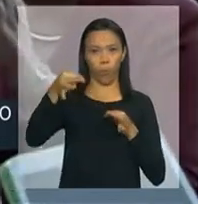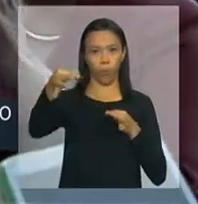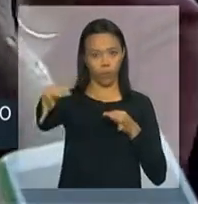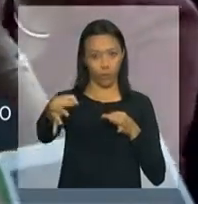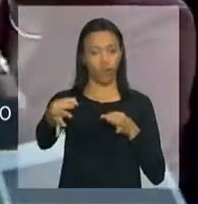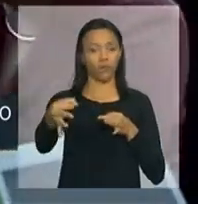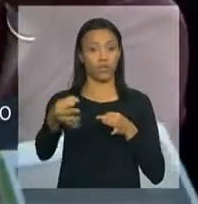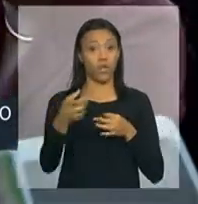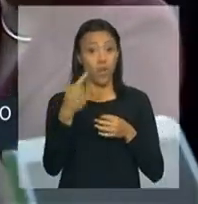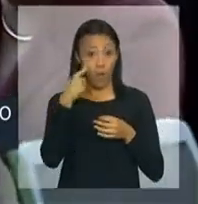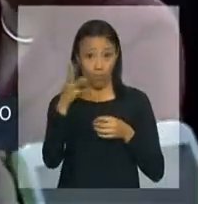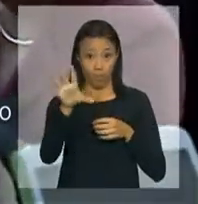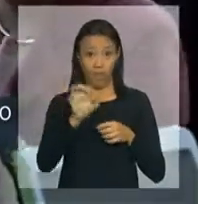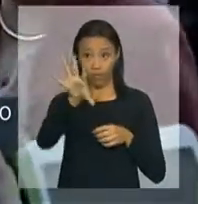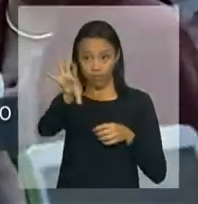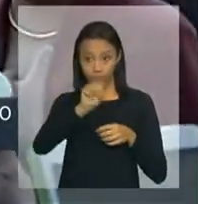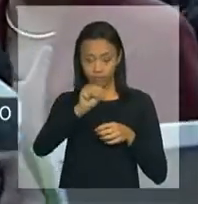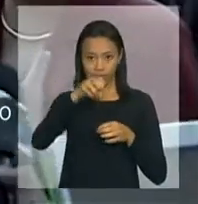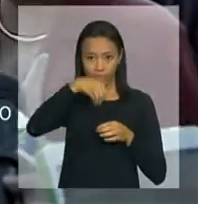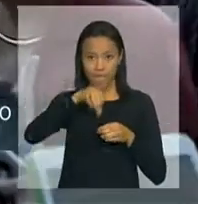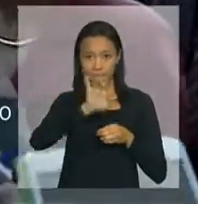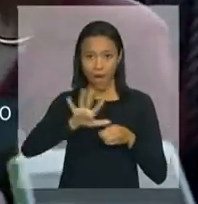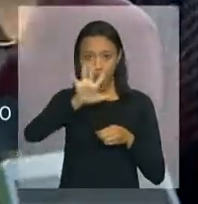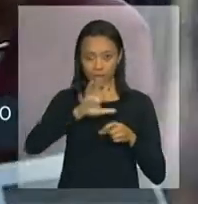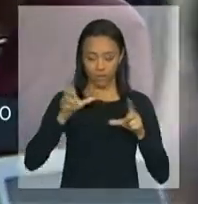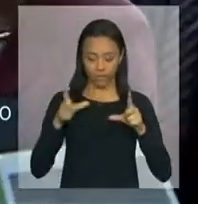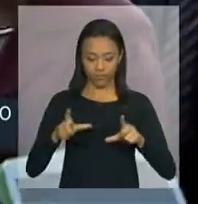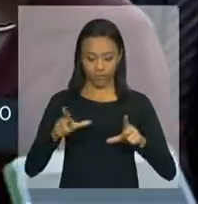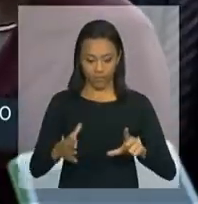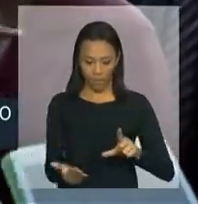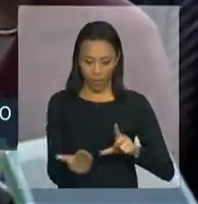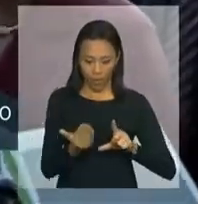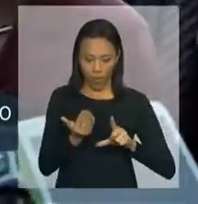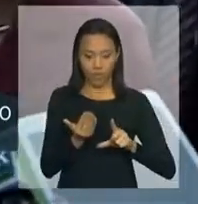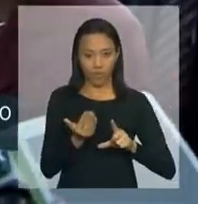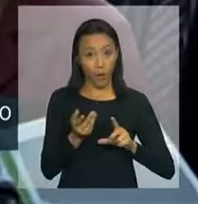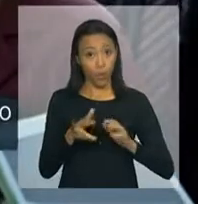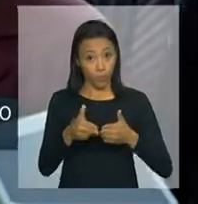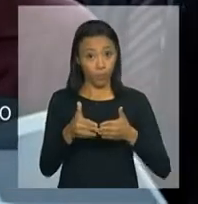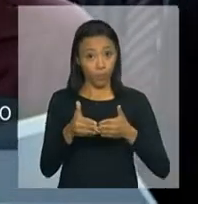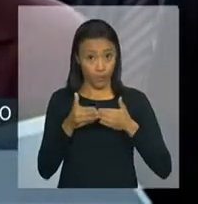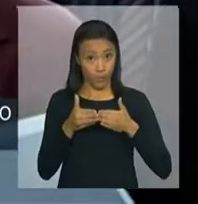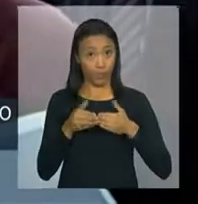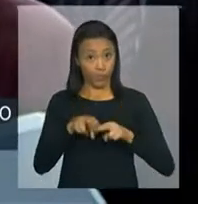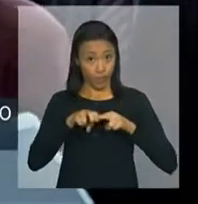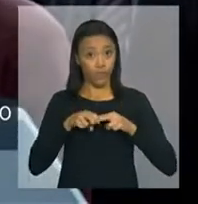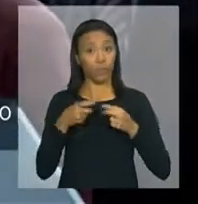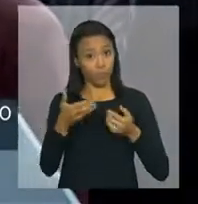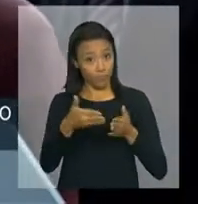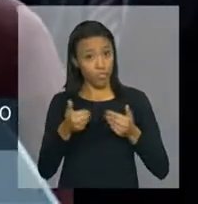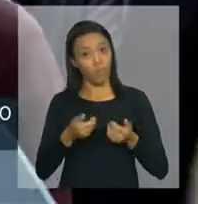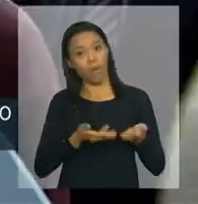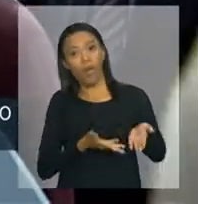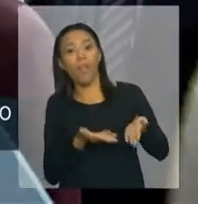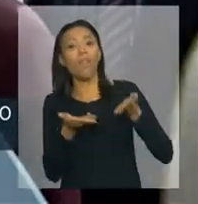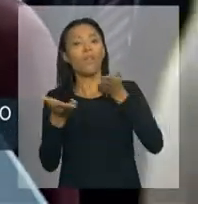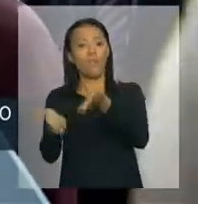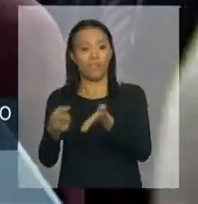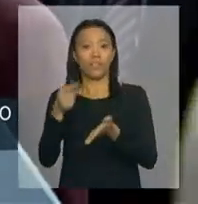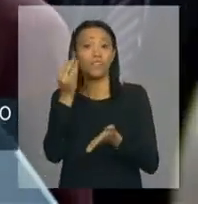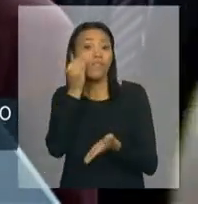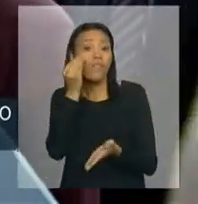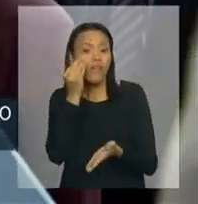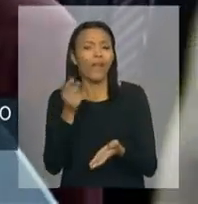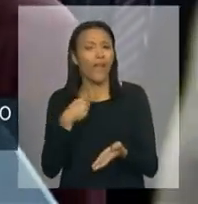coloca na tela o Banco Central próximo de vocês. Por isso que eu vou pedir para eles levarem vocês para ver isso. Porque vale a pena